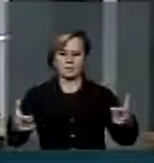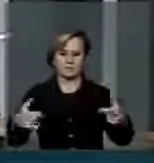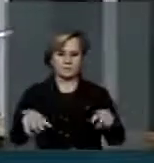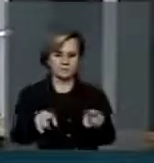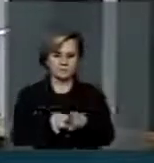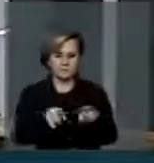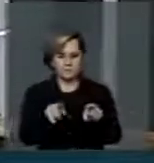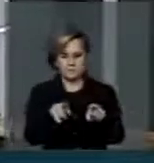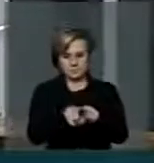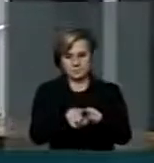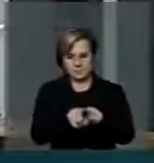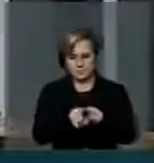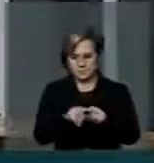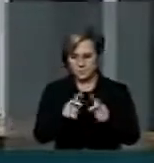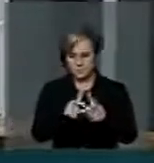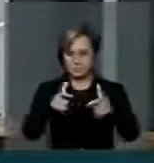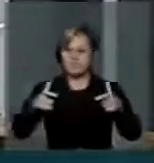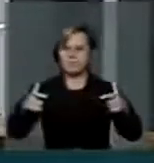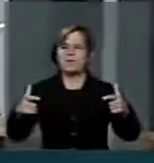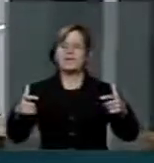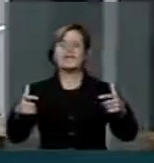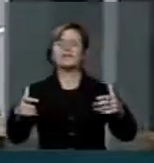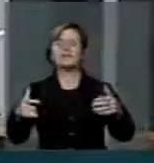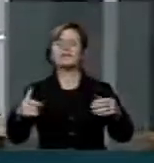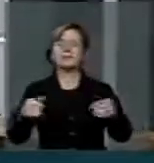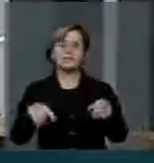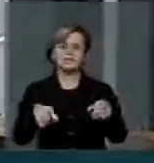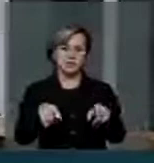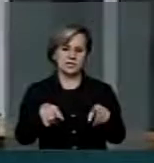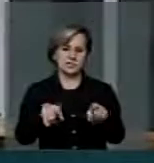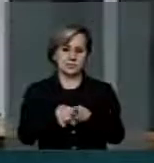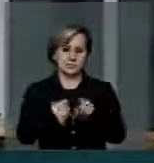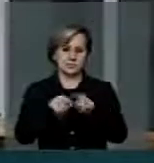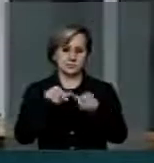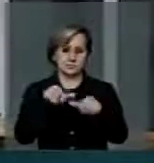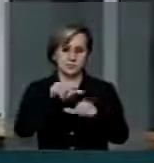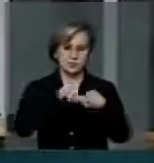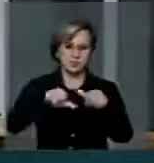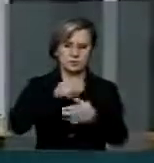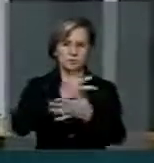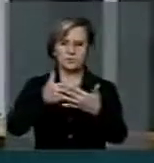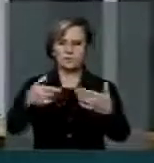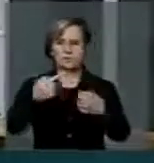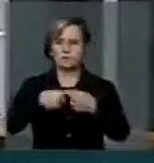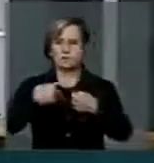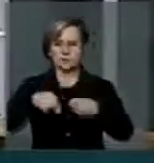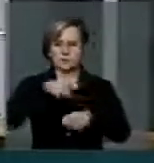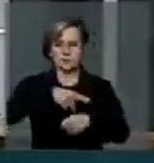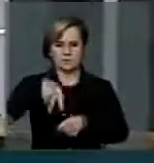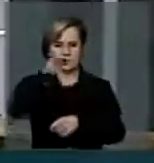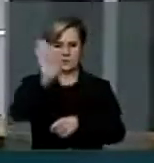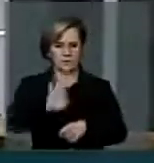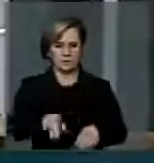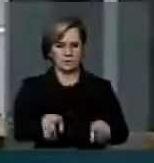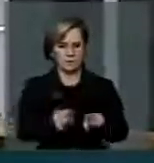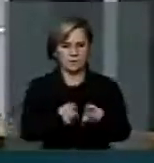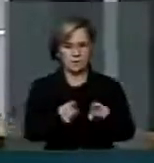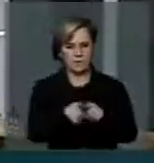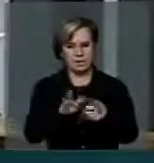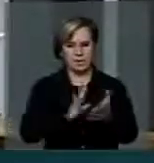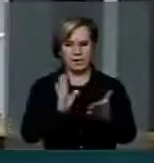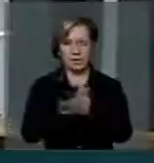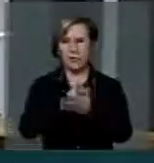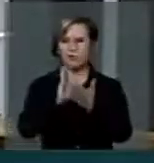nas grandes regiões metropolitanas do país. Ressalvados os excessos cometidos por alguns